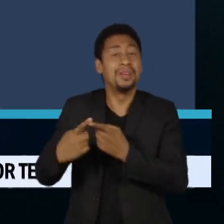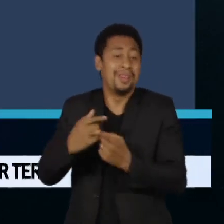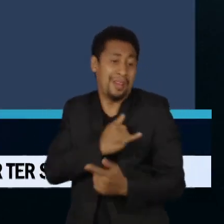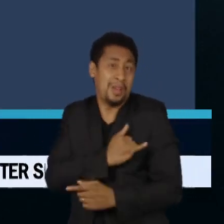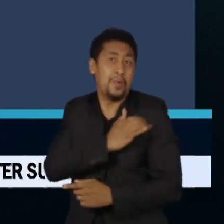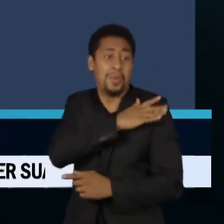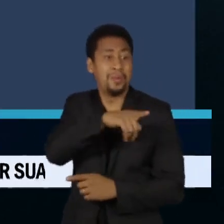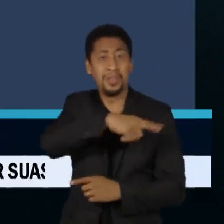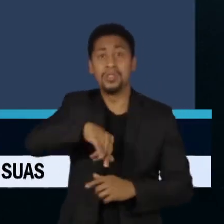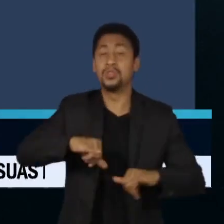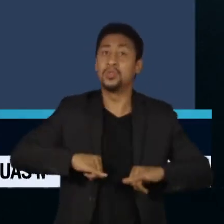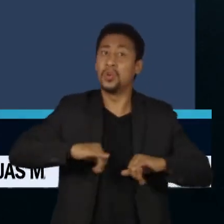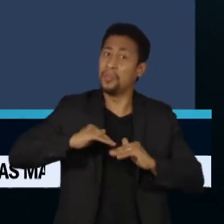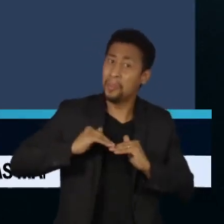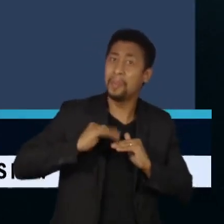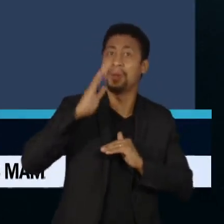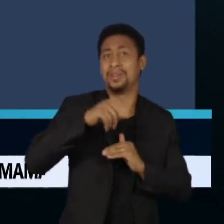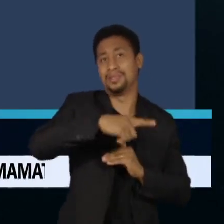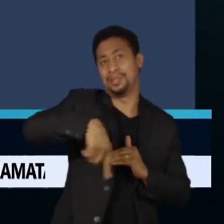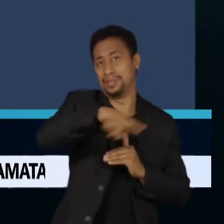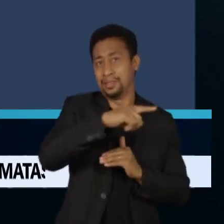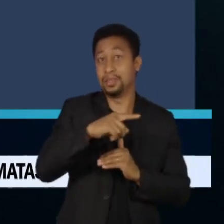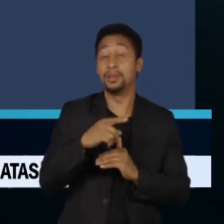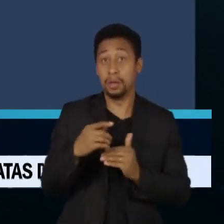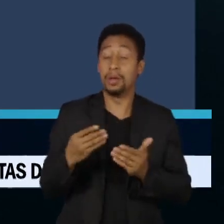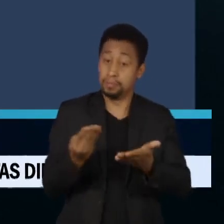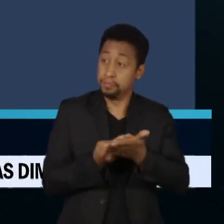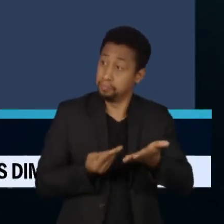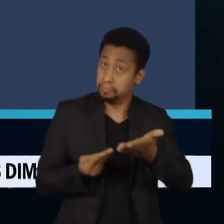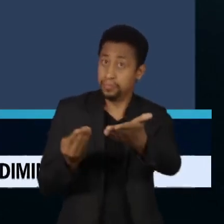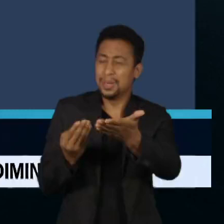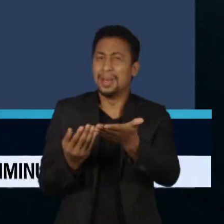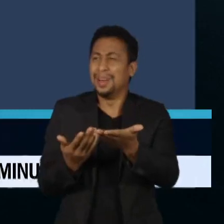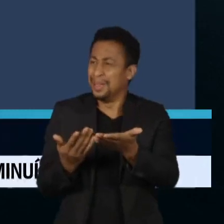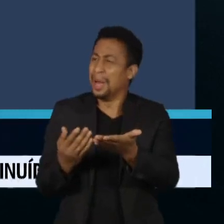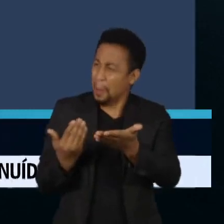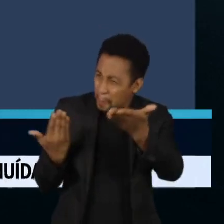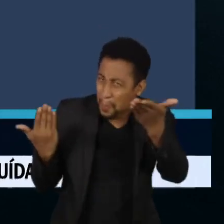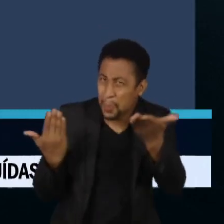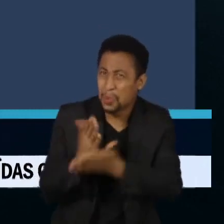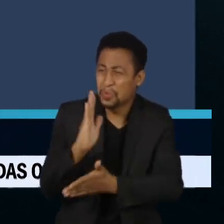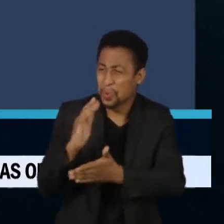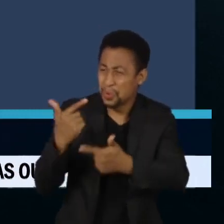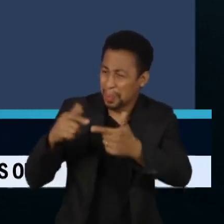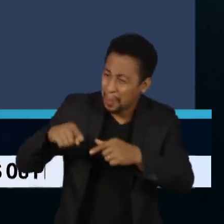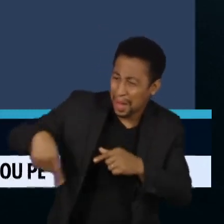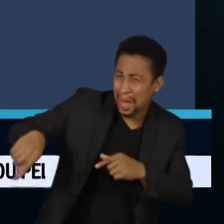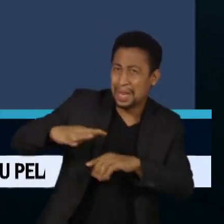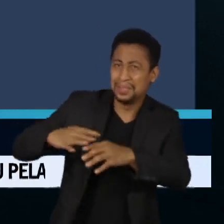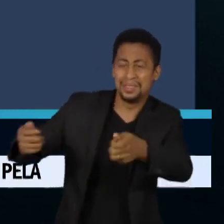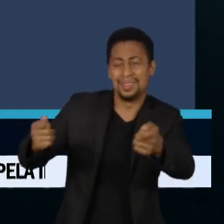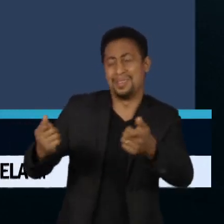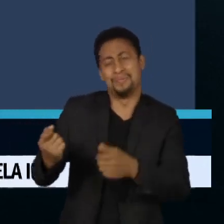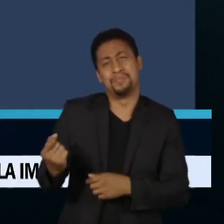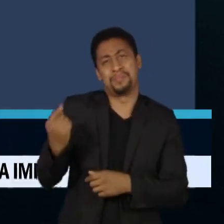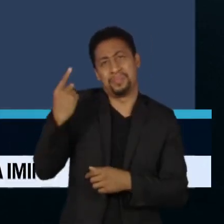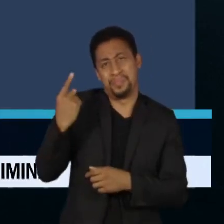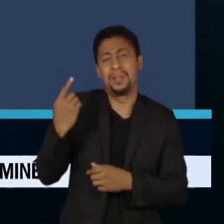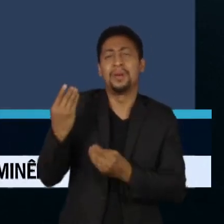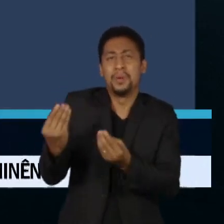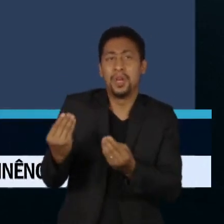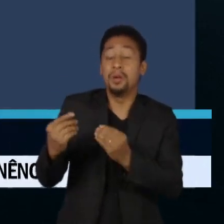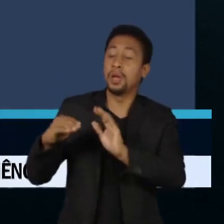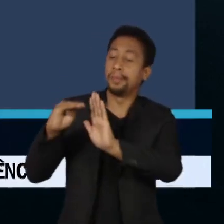principais atingidos. E que o plano de trabalho aprovado chega a absurdo, desvio de finalidade, de terem suas diretrizes e